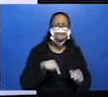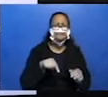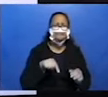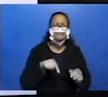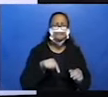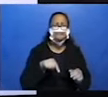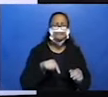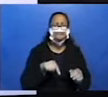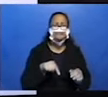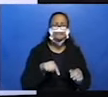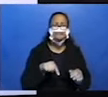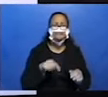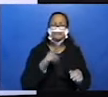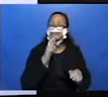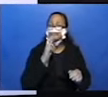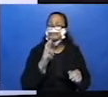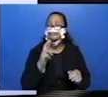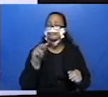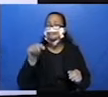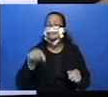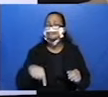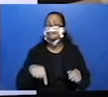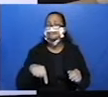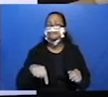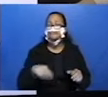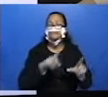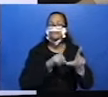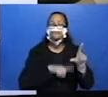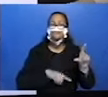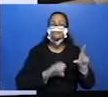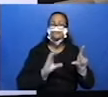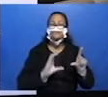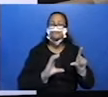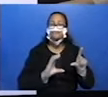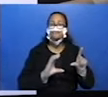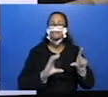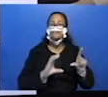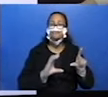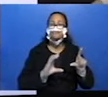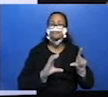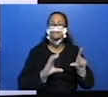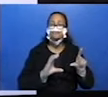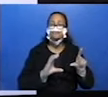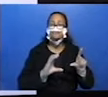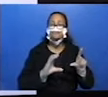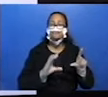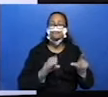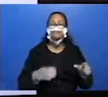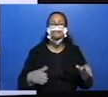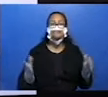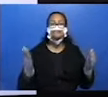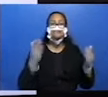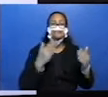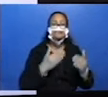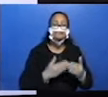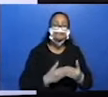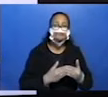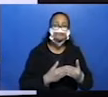Então, a respostinha aqui. Letra C. O faraó fechou a tampa